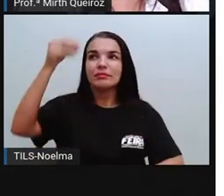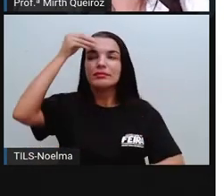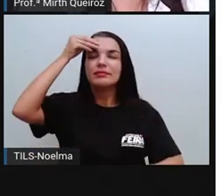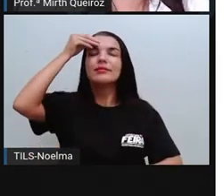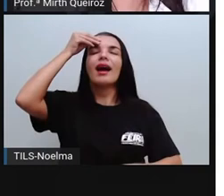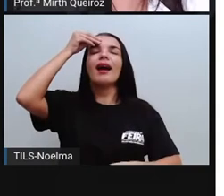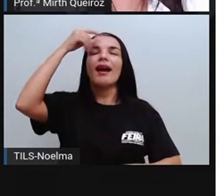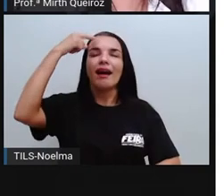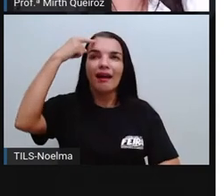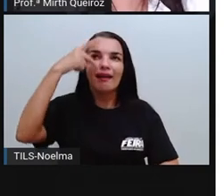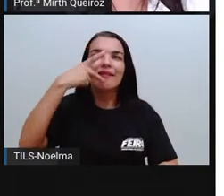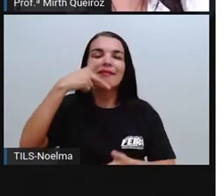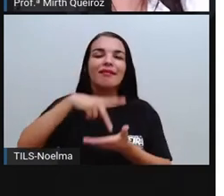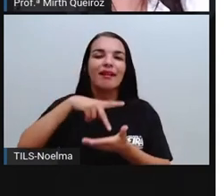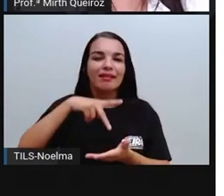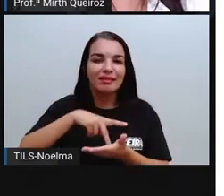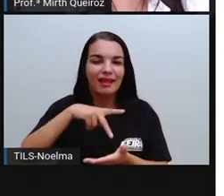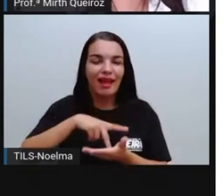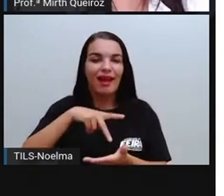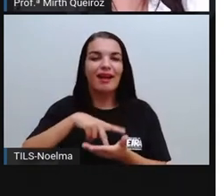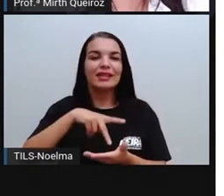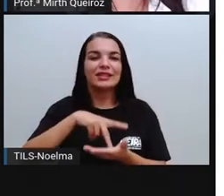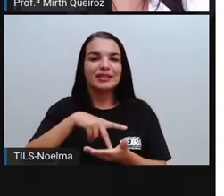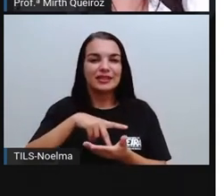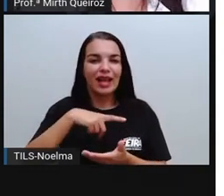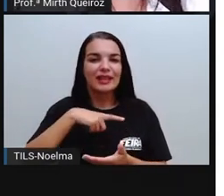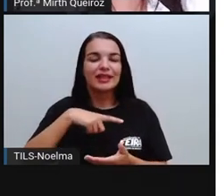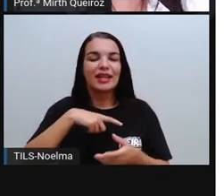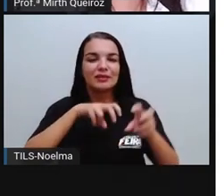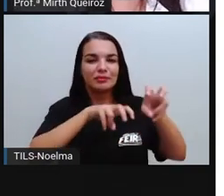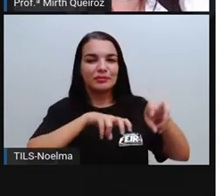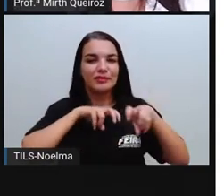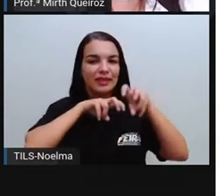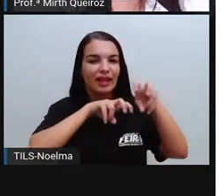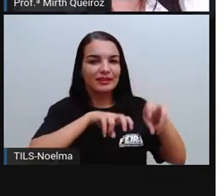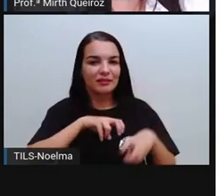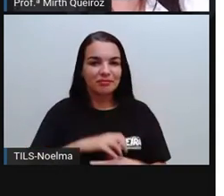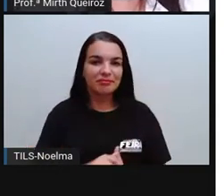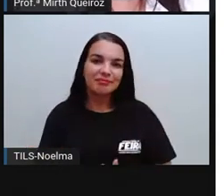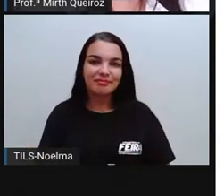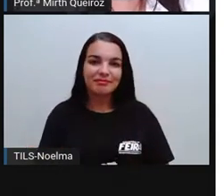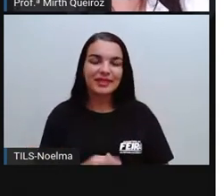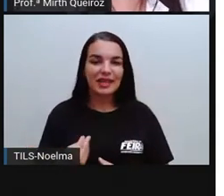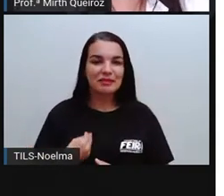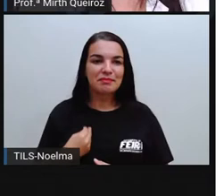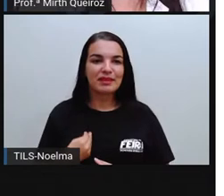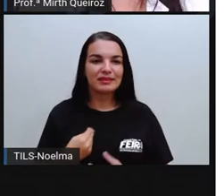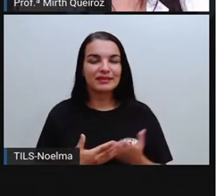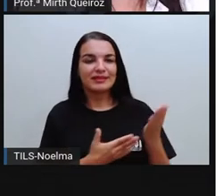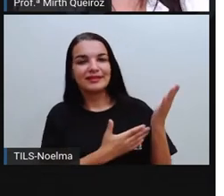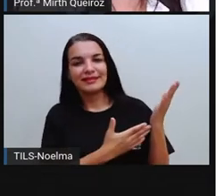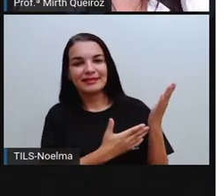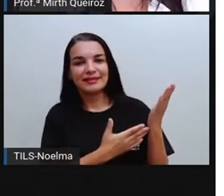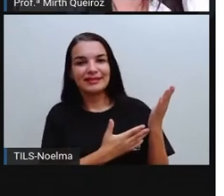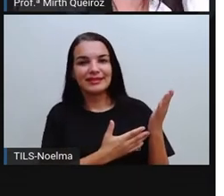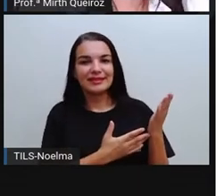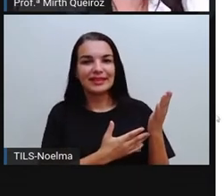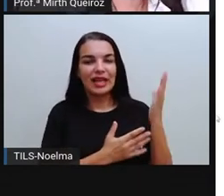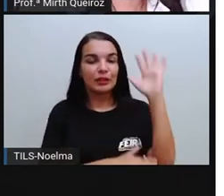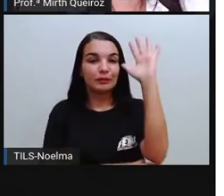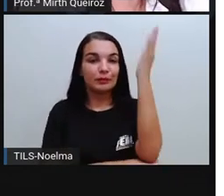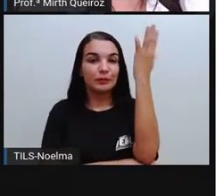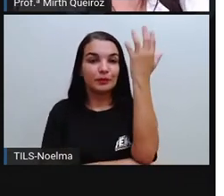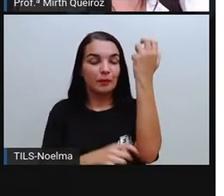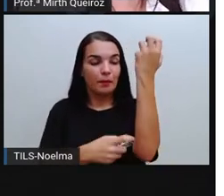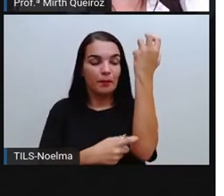lembrar que se trata aí do sertão, como, por exemplo, a presença aí do mandacaru, né?